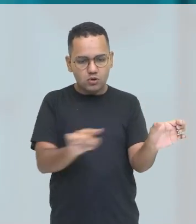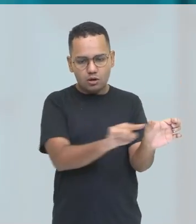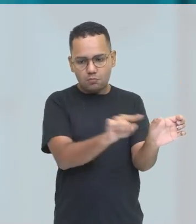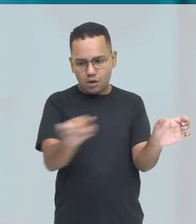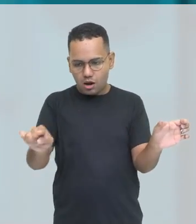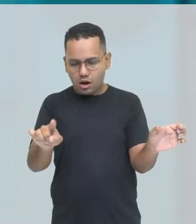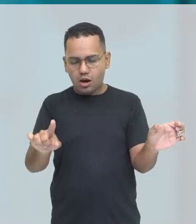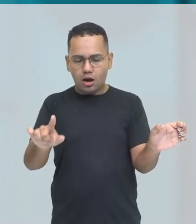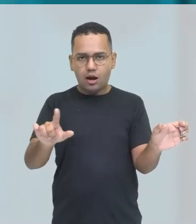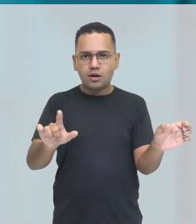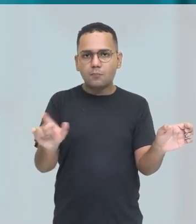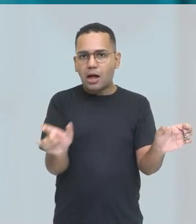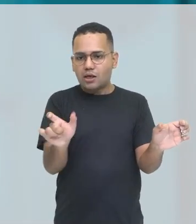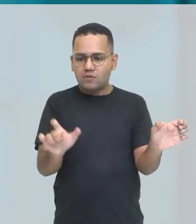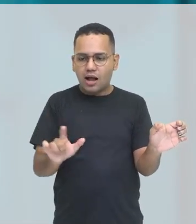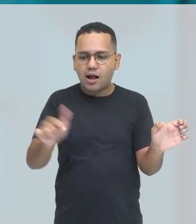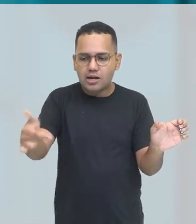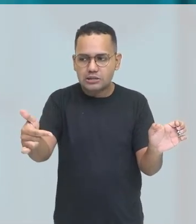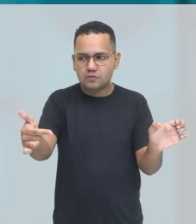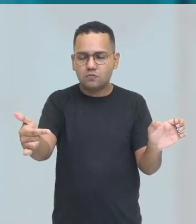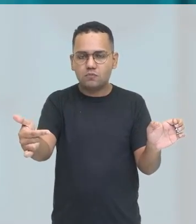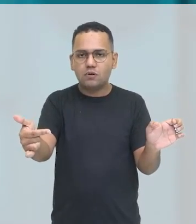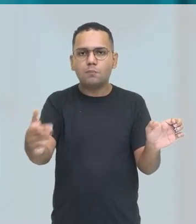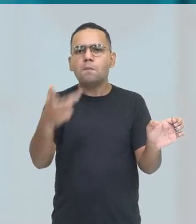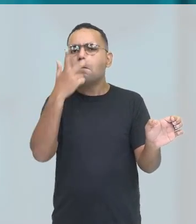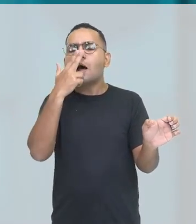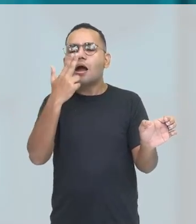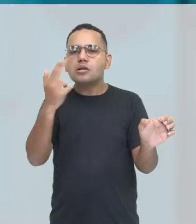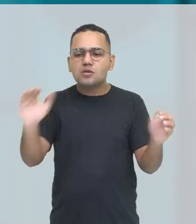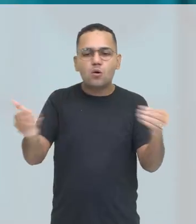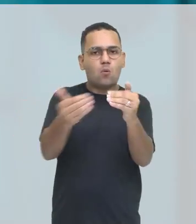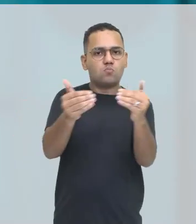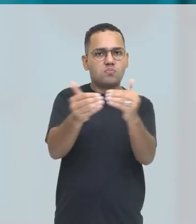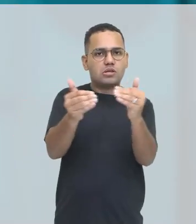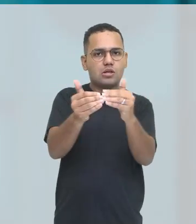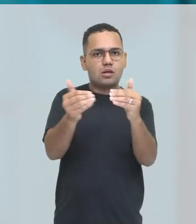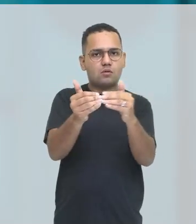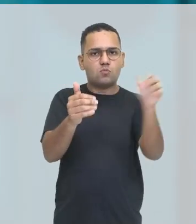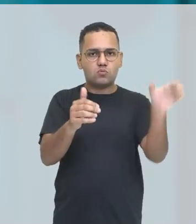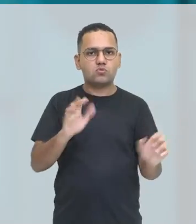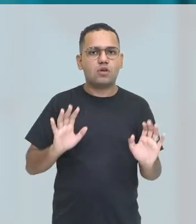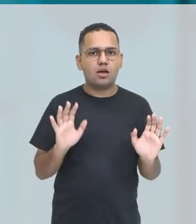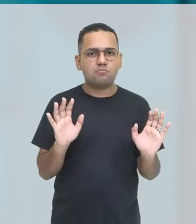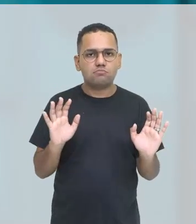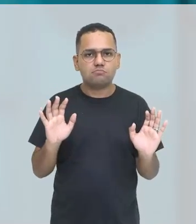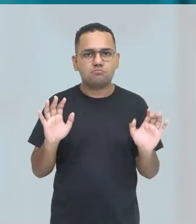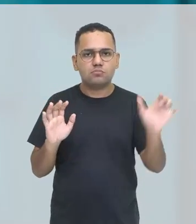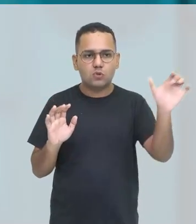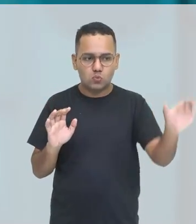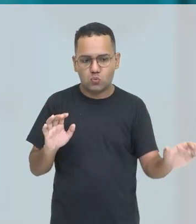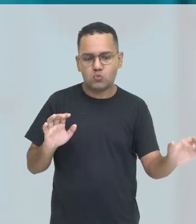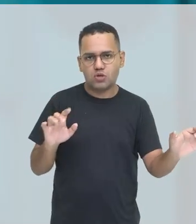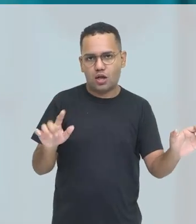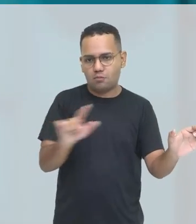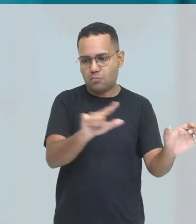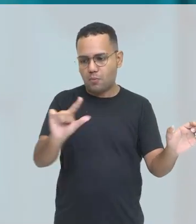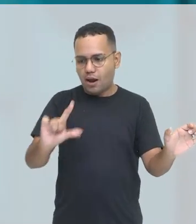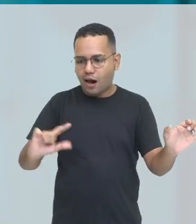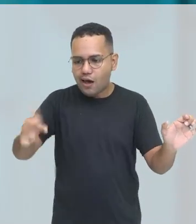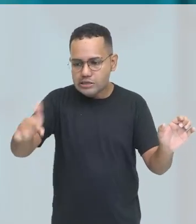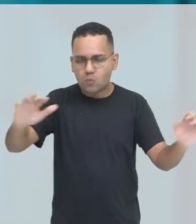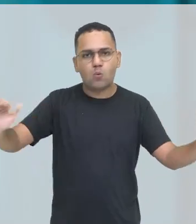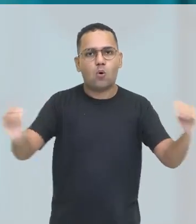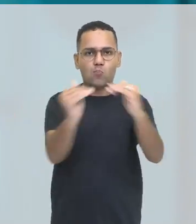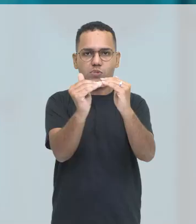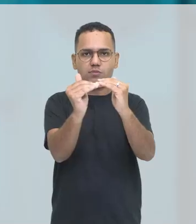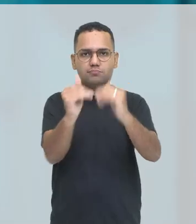torna alvo dessa ação. É como se fosse um espelho, daí a ideia, Analogia com reflexo, certo? Pois bem, quando eu utilizo a